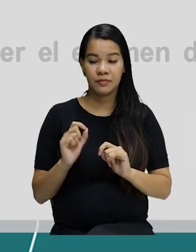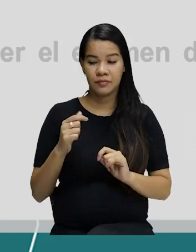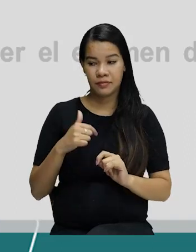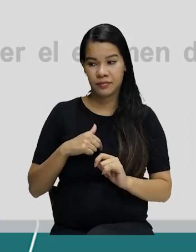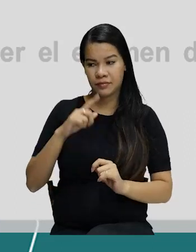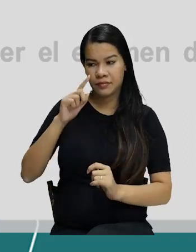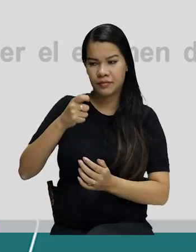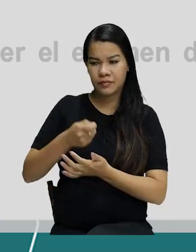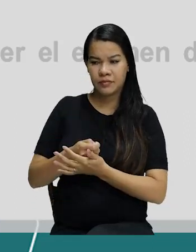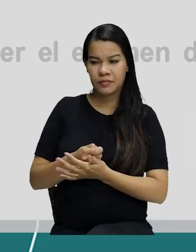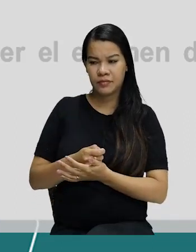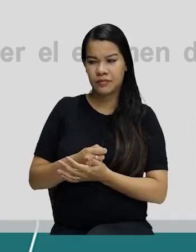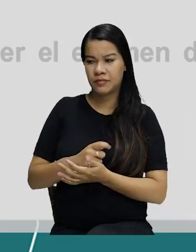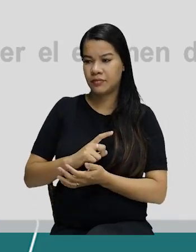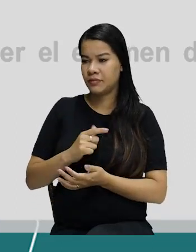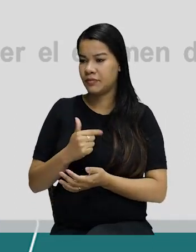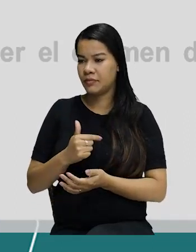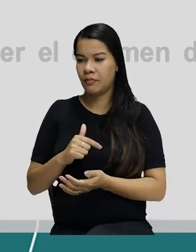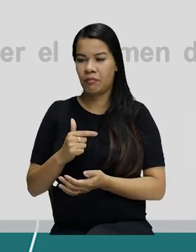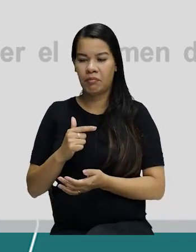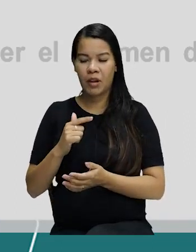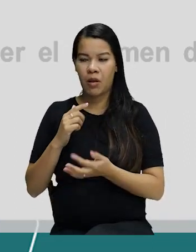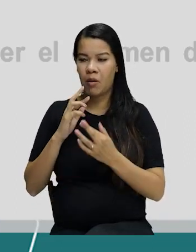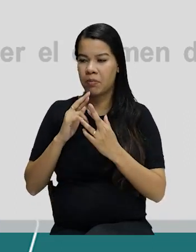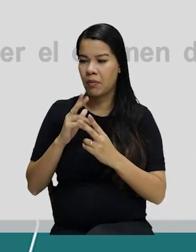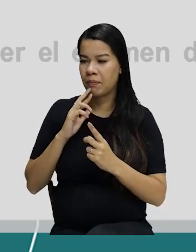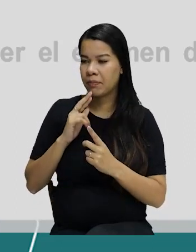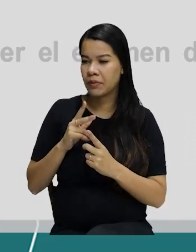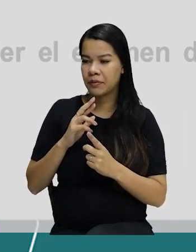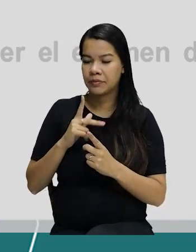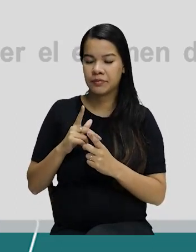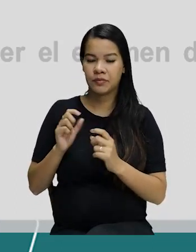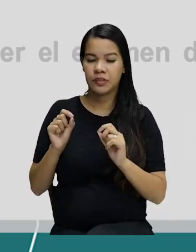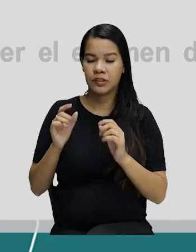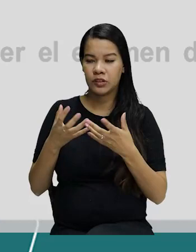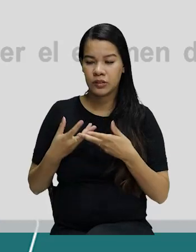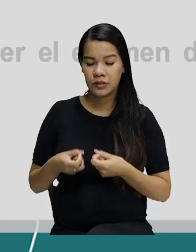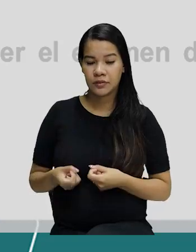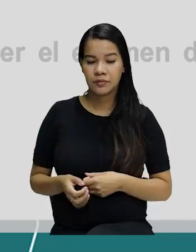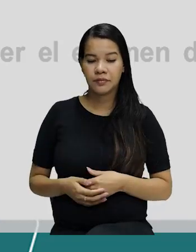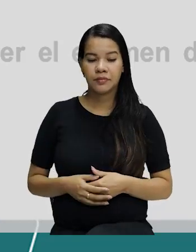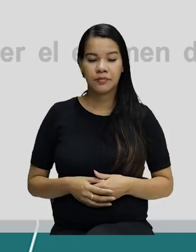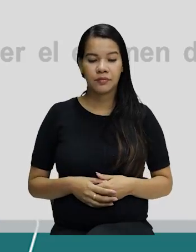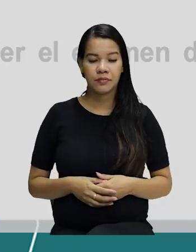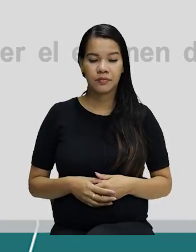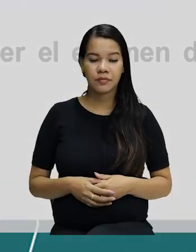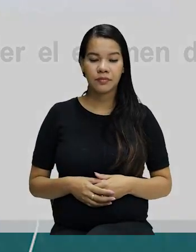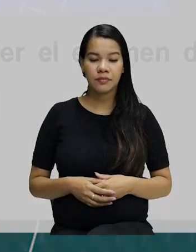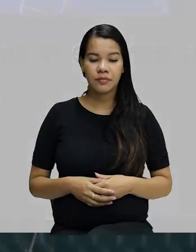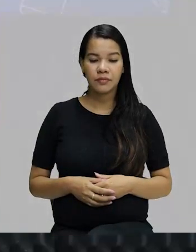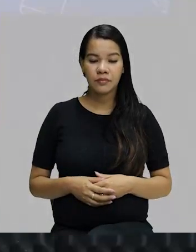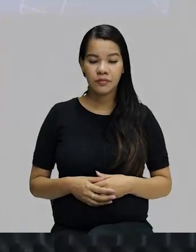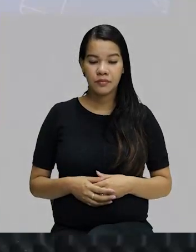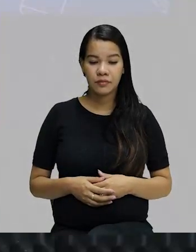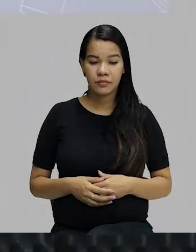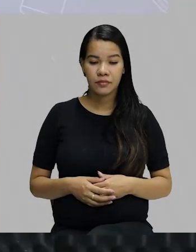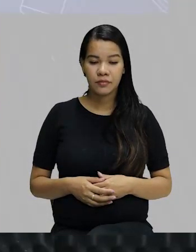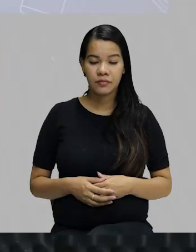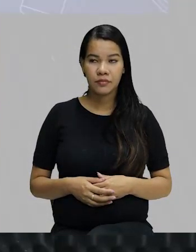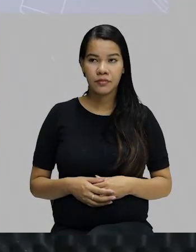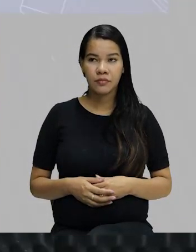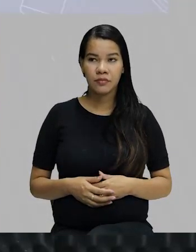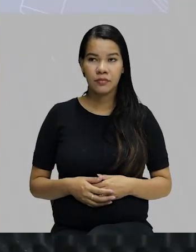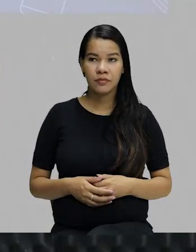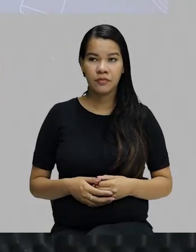sem protestar, sem dizer que não, né? Então, as lo que te digo